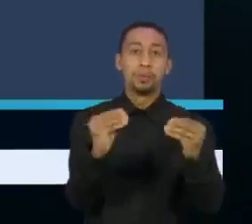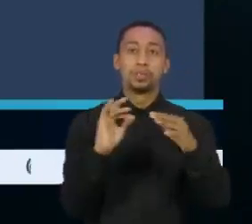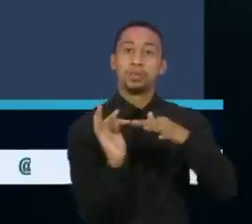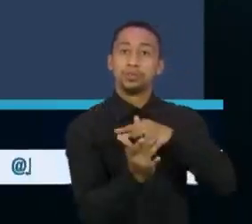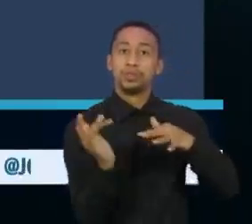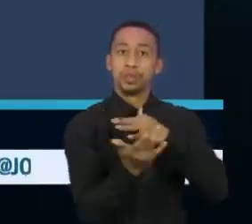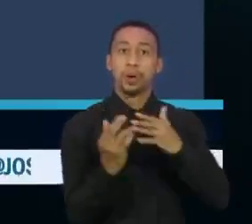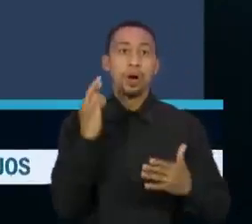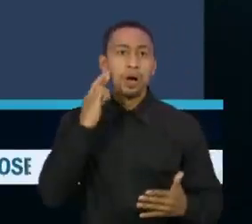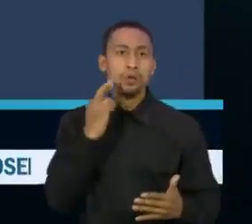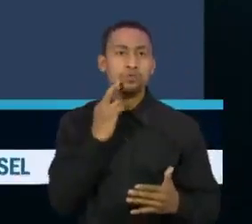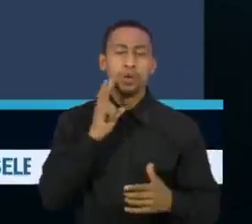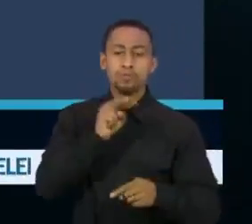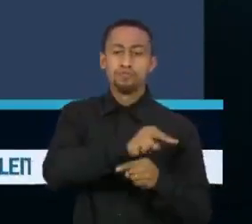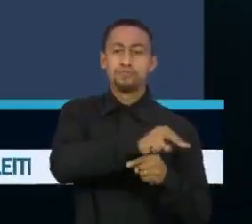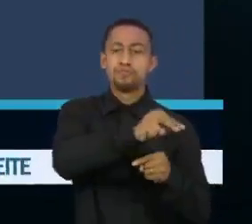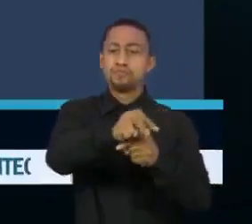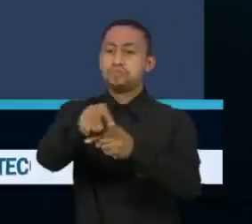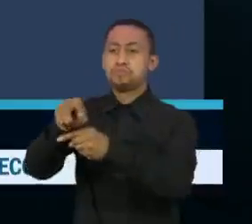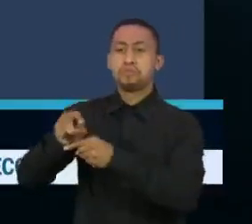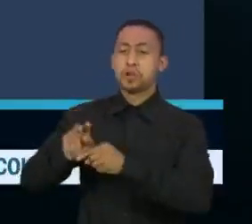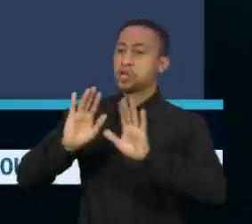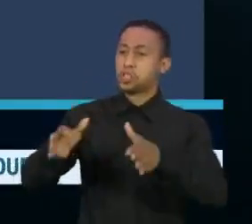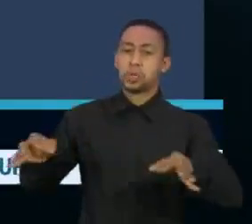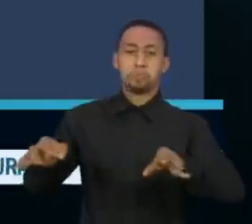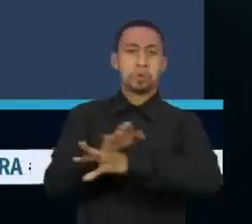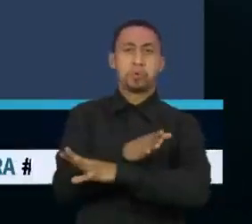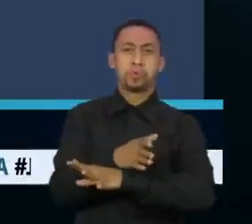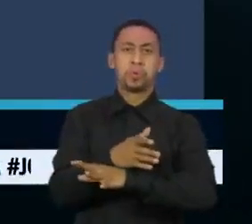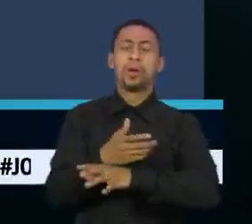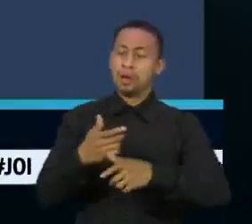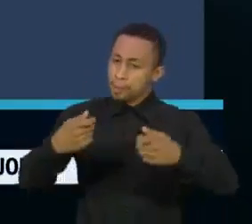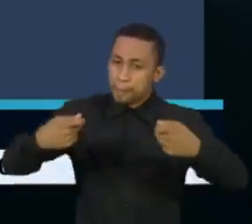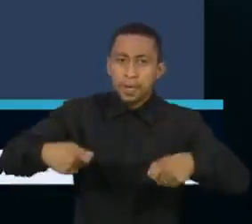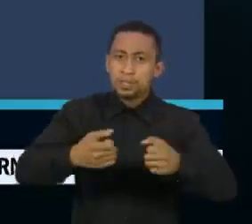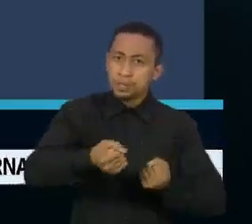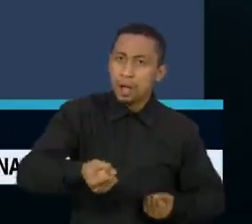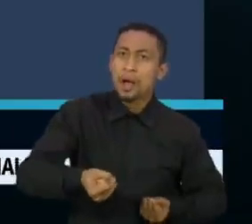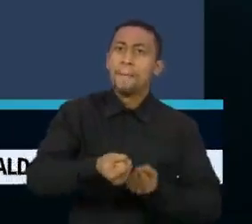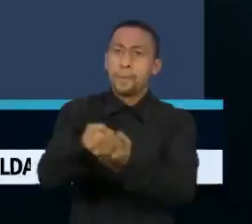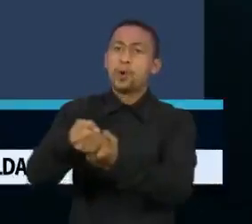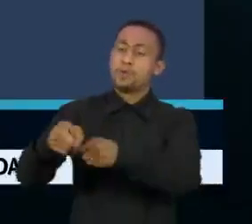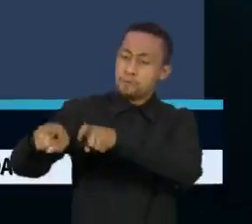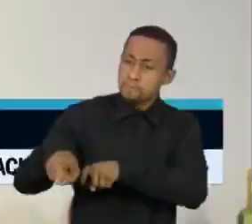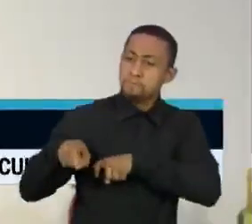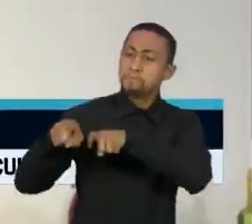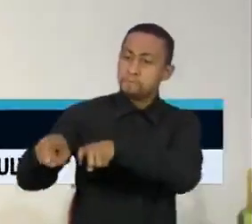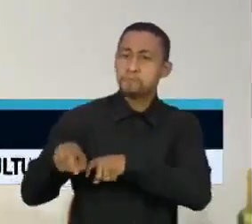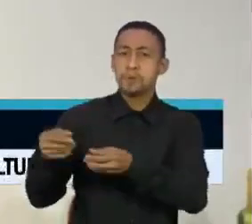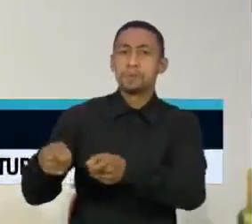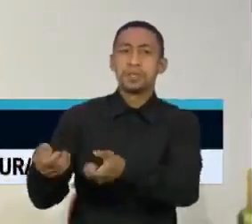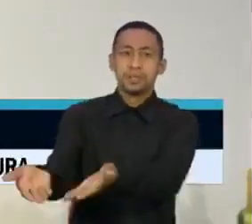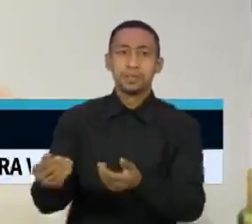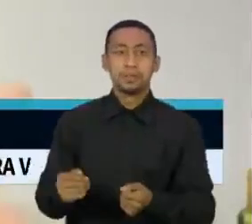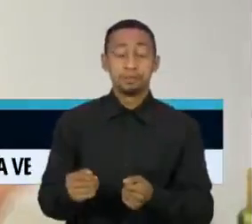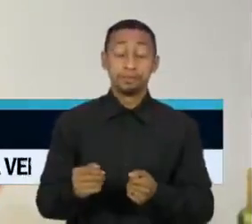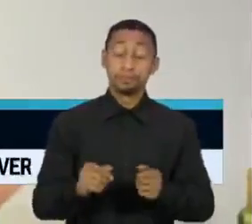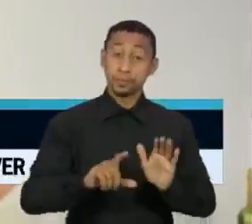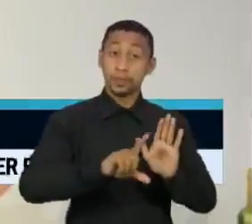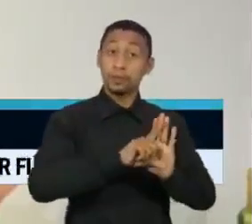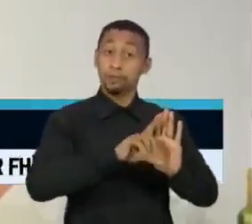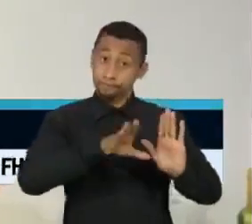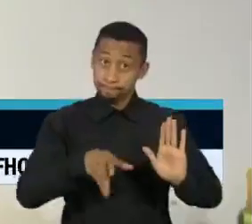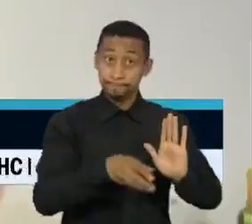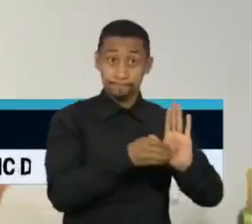já possui áreas de preservação suficientes e que é preciso de mais apoio à produção agropecuária. A lei complementar